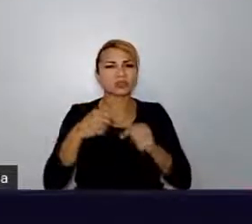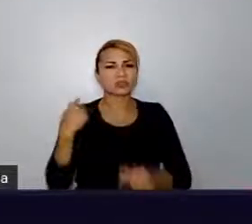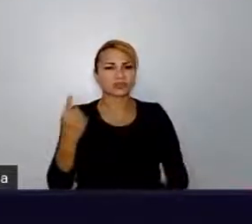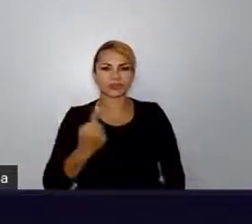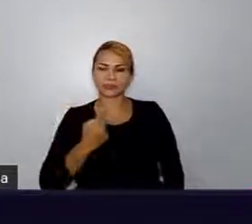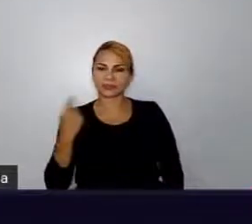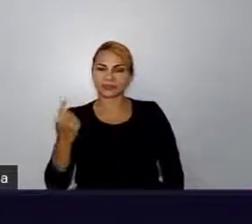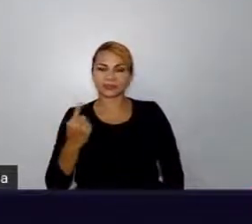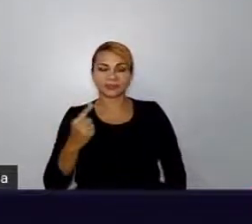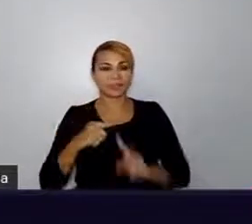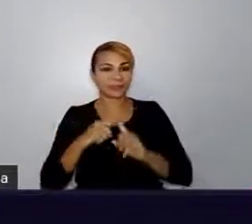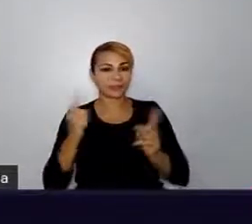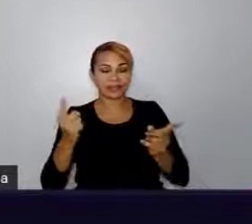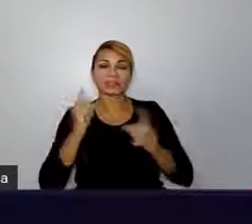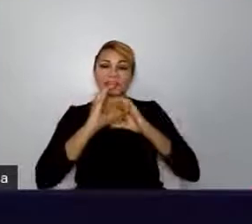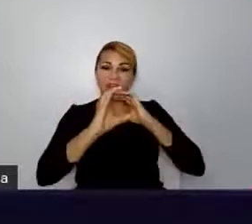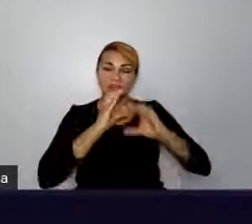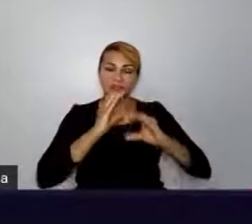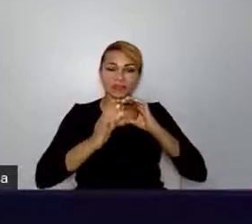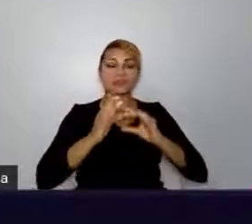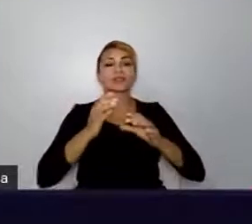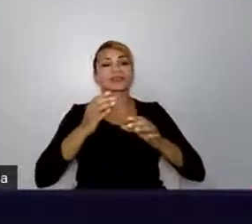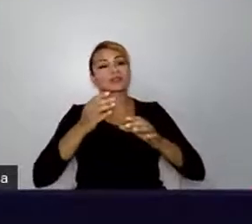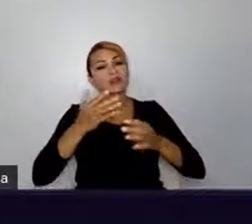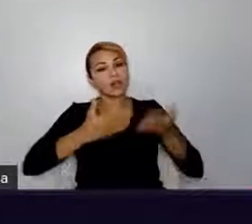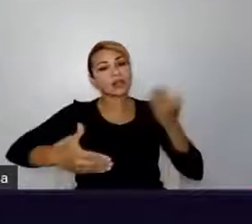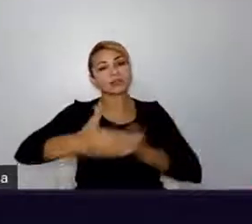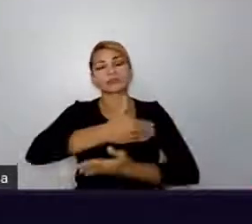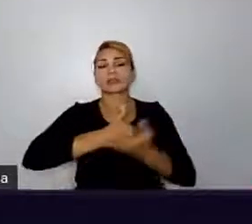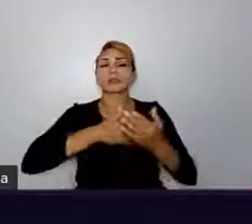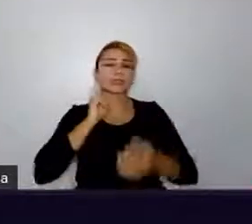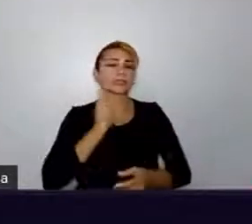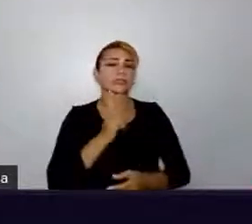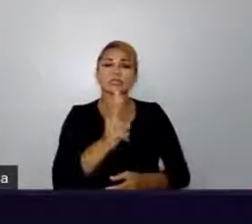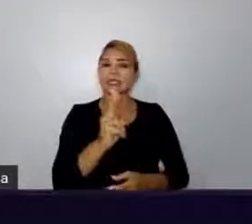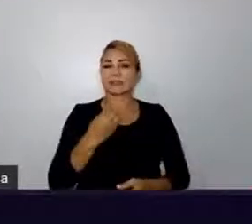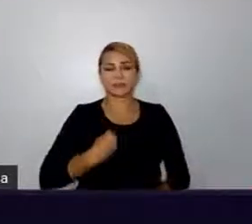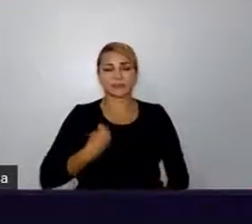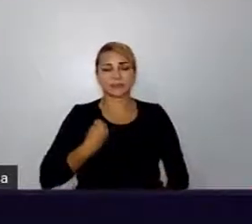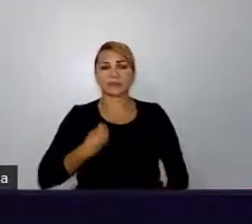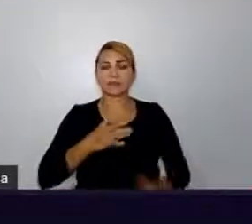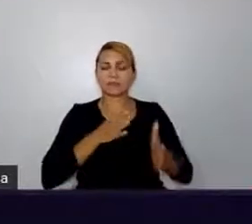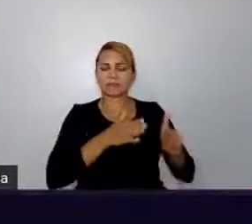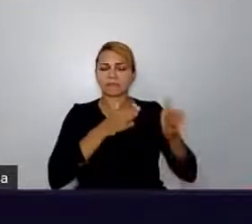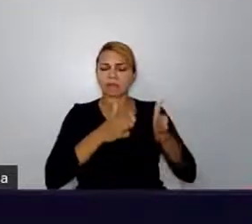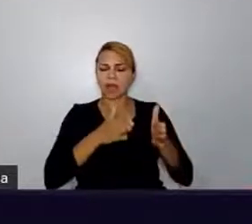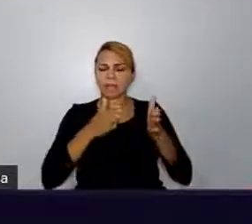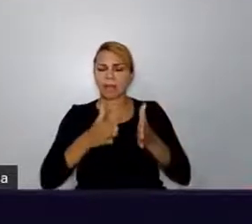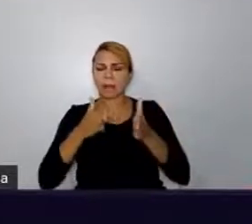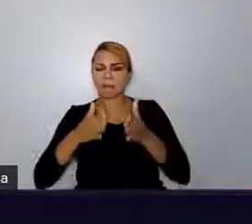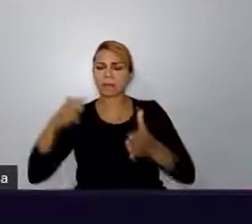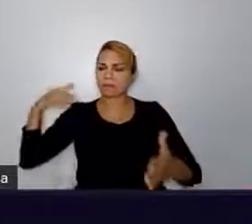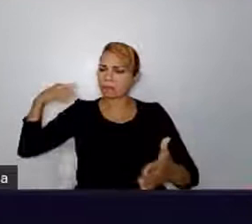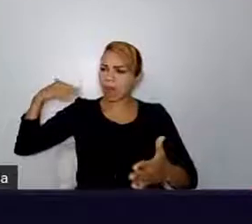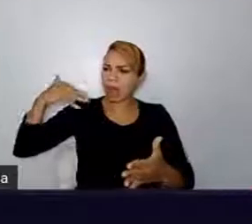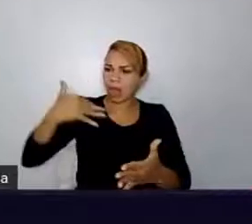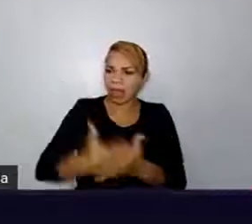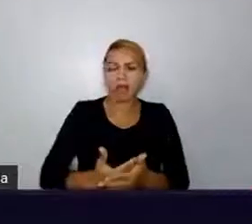colaboração e a comunicação sempre tiveram presentes em todas as etapas da minha carreira.